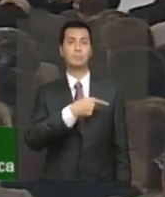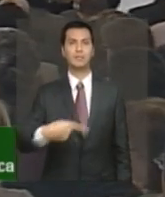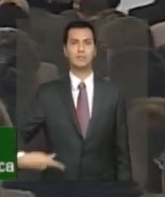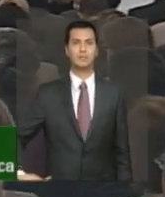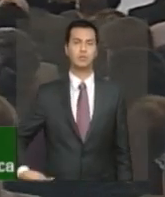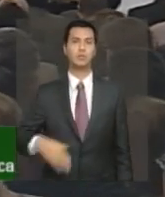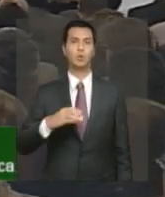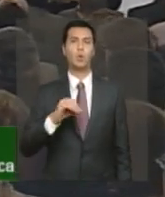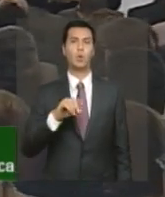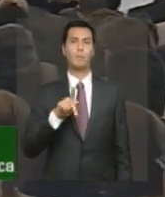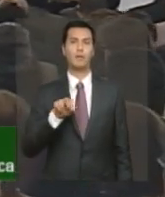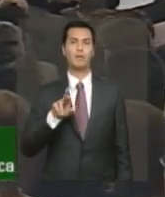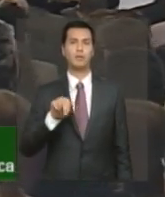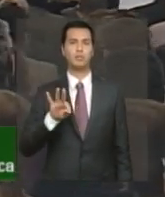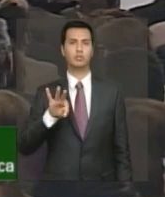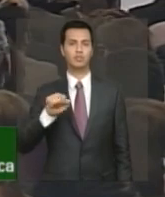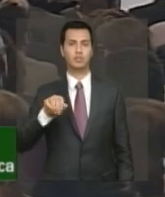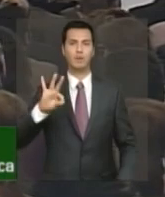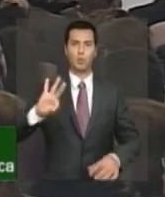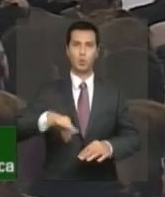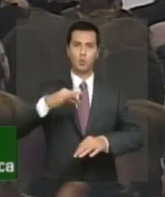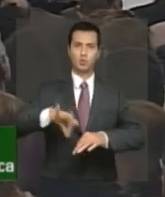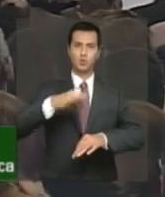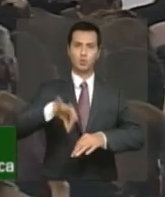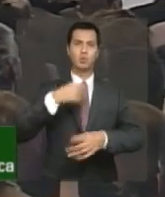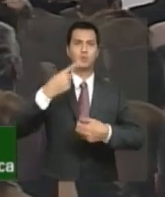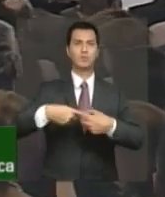Cooperativa de Costura de Osasco.